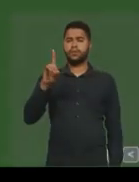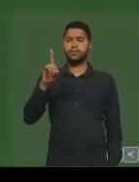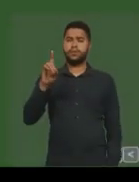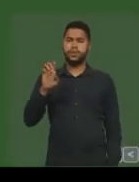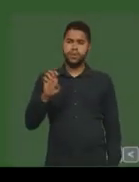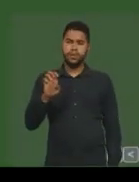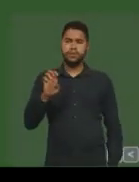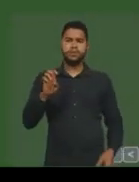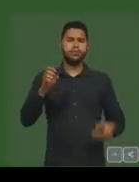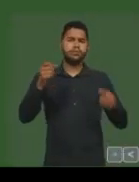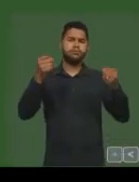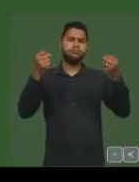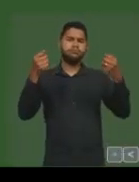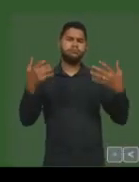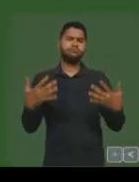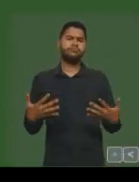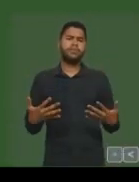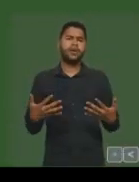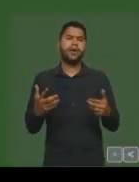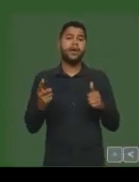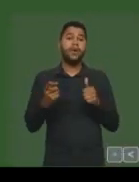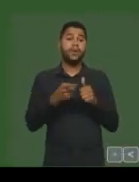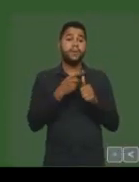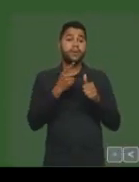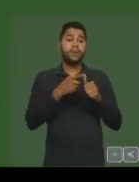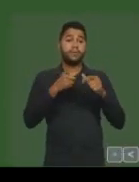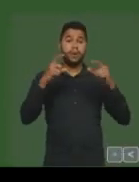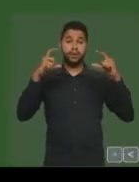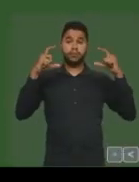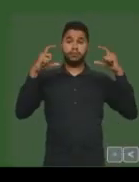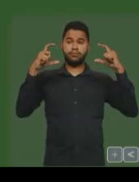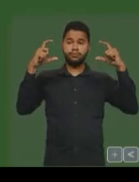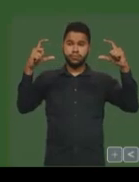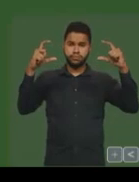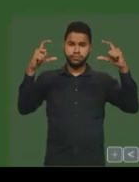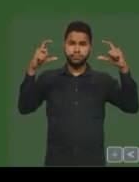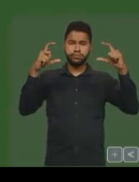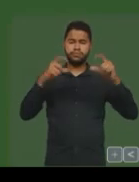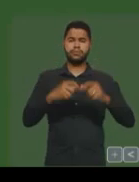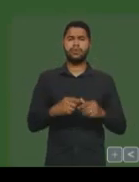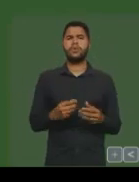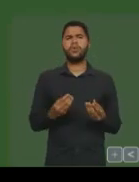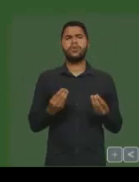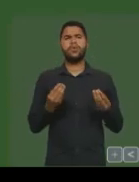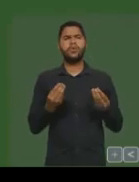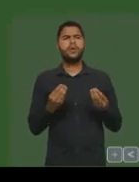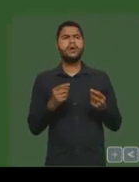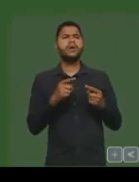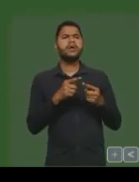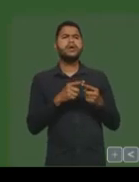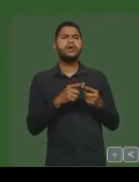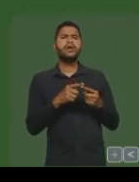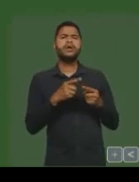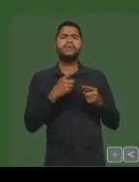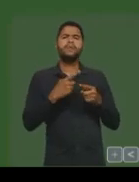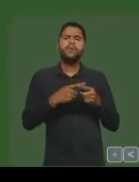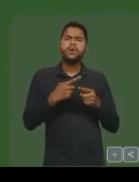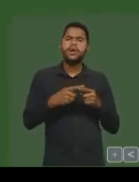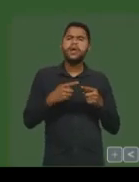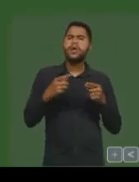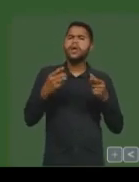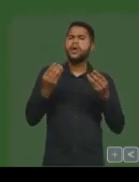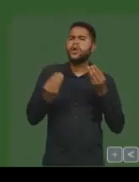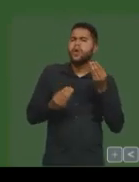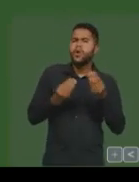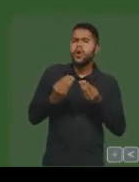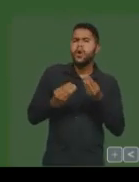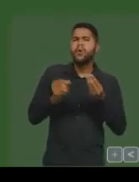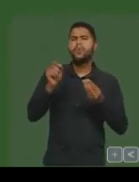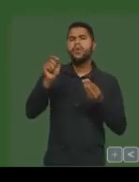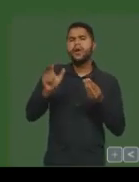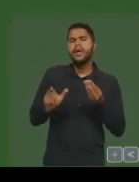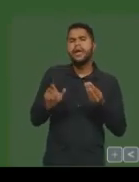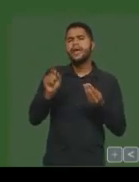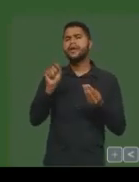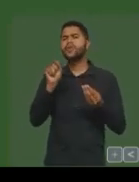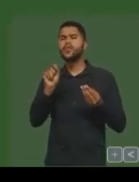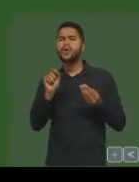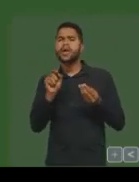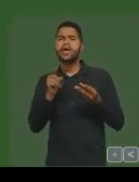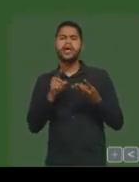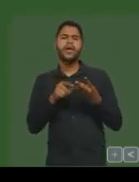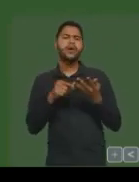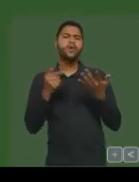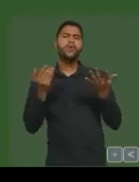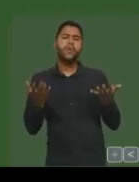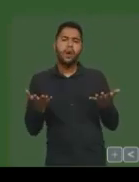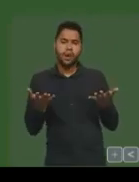responde, né? É o primeiro parágrafo. Então, o quê, como, quem, quando, por quê. Então, quando você lê o primeiro